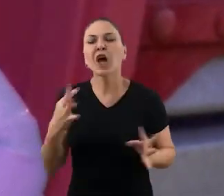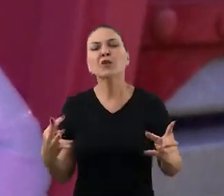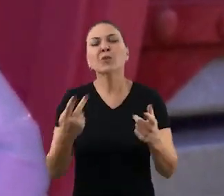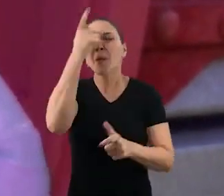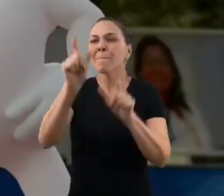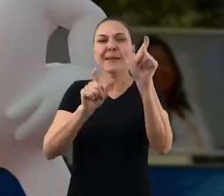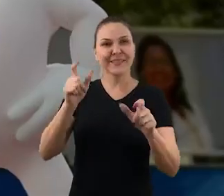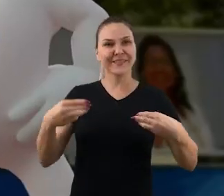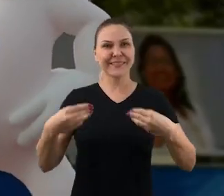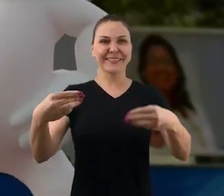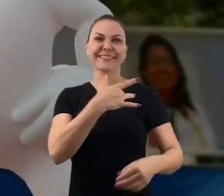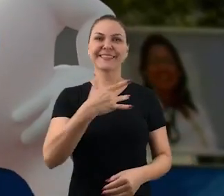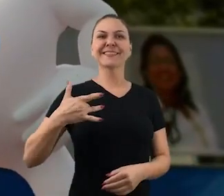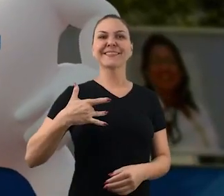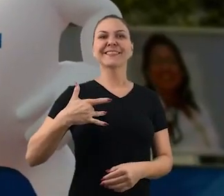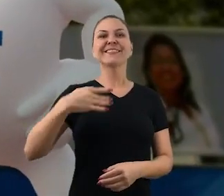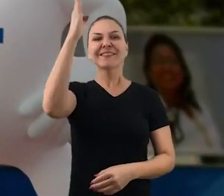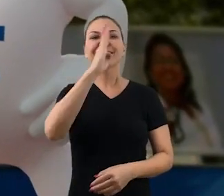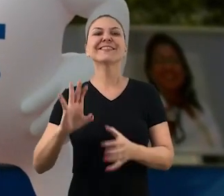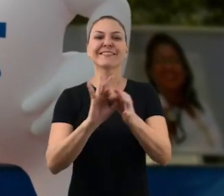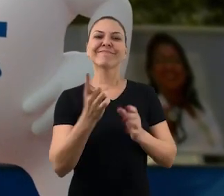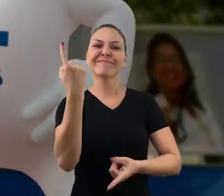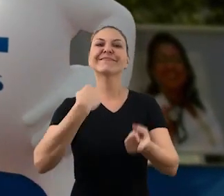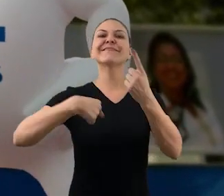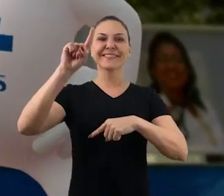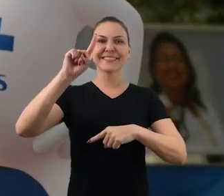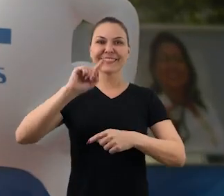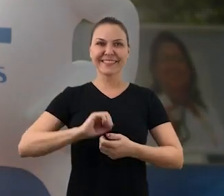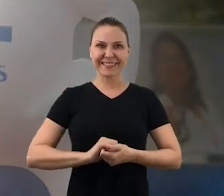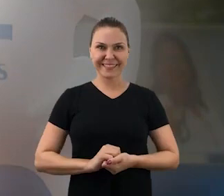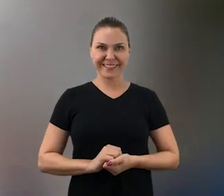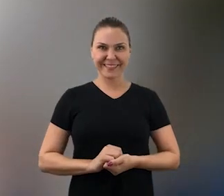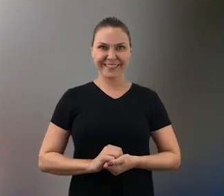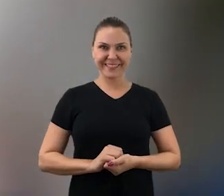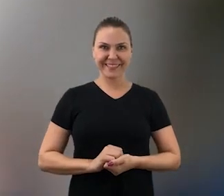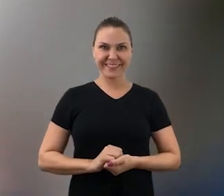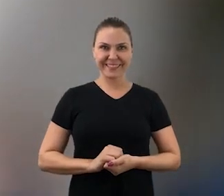é pra todos. Ministério da Saúde, Brasil, União e Reconstrução. A CIDADE